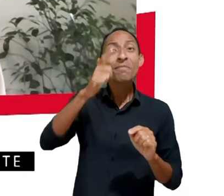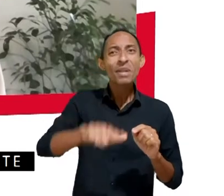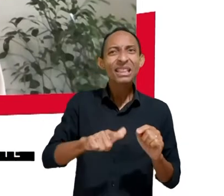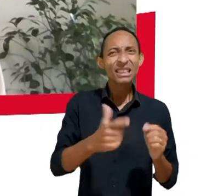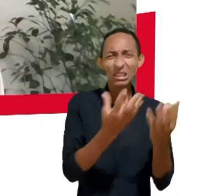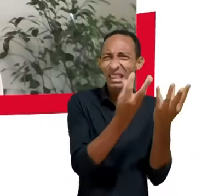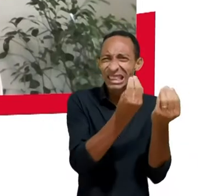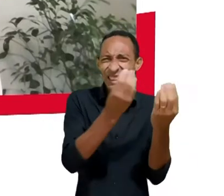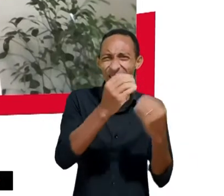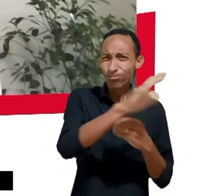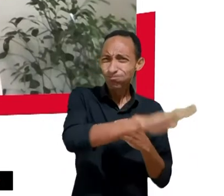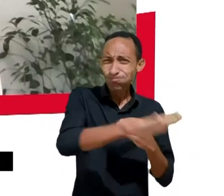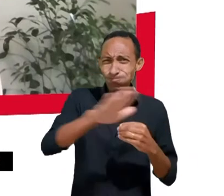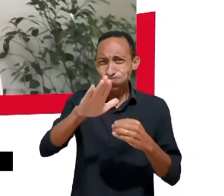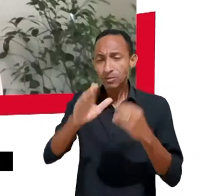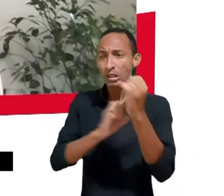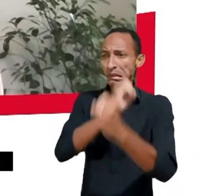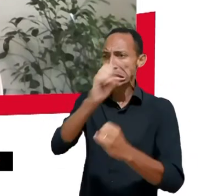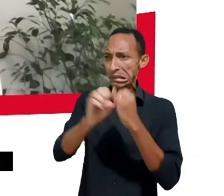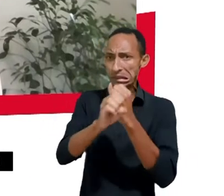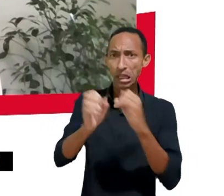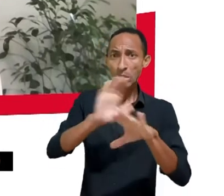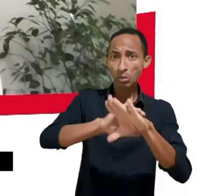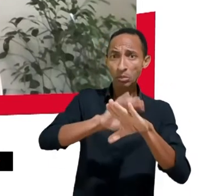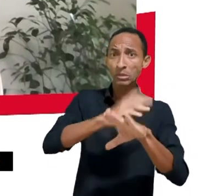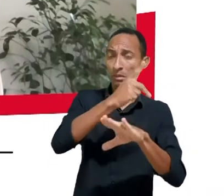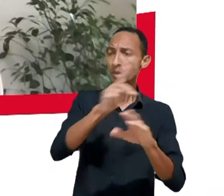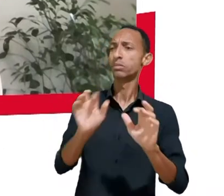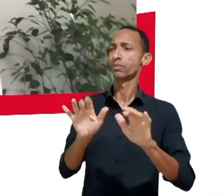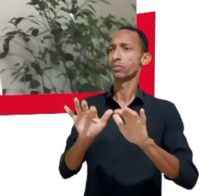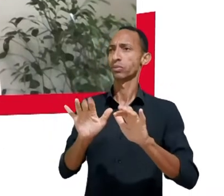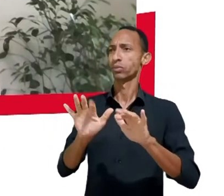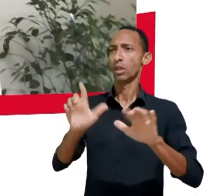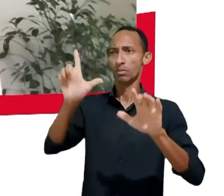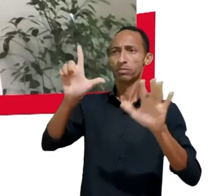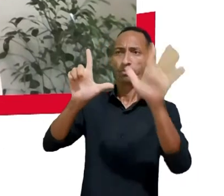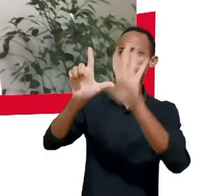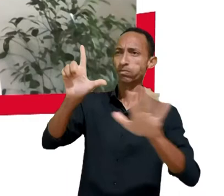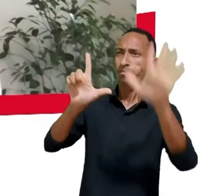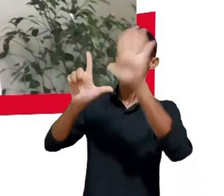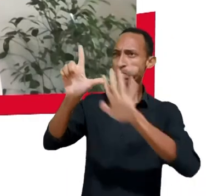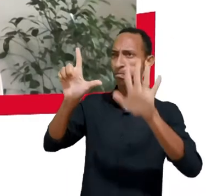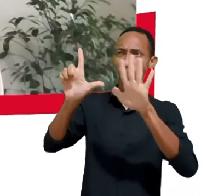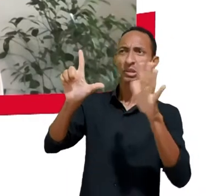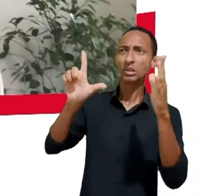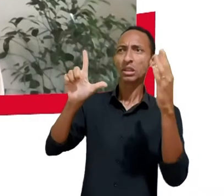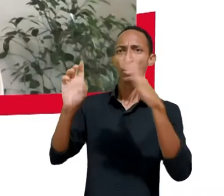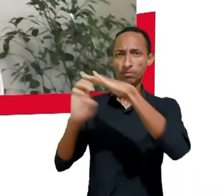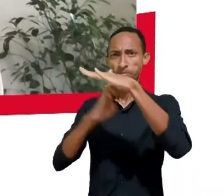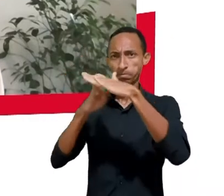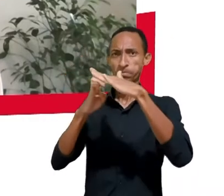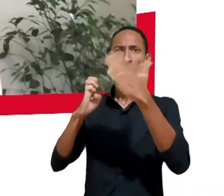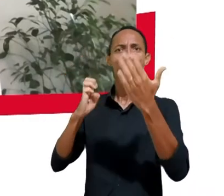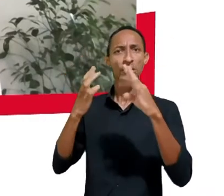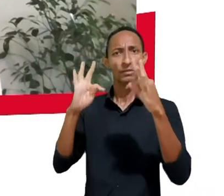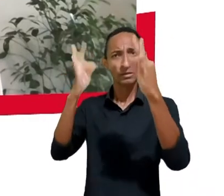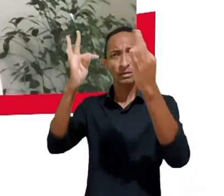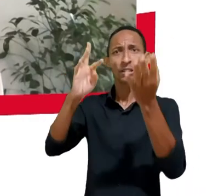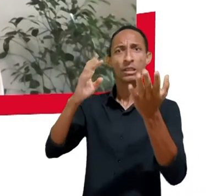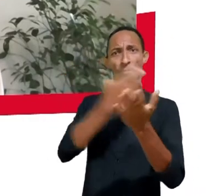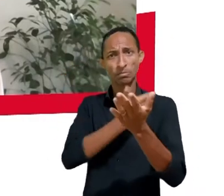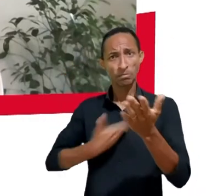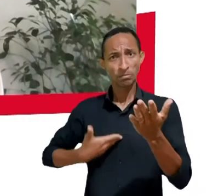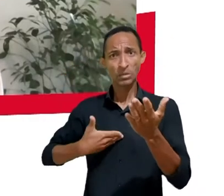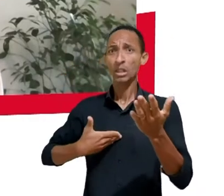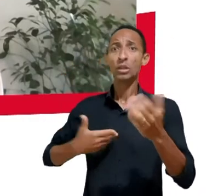buscará discutir como plataformas digitais, desenvolvedores, empresas de tecnologia, Estado e profissionais da área do direito